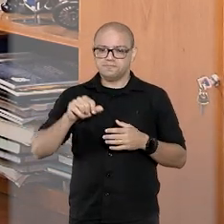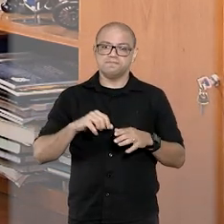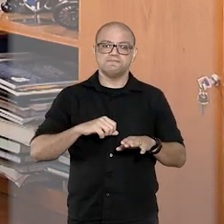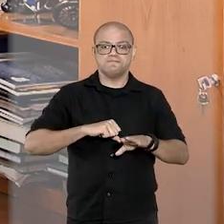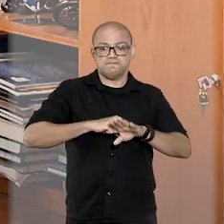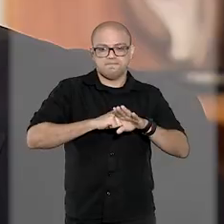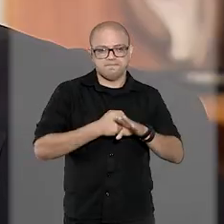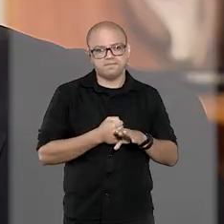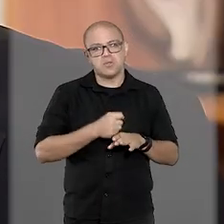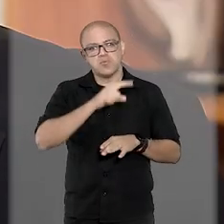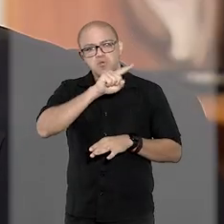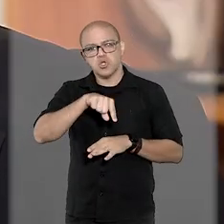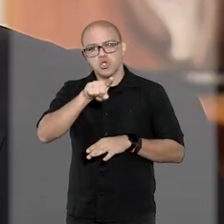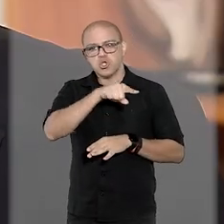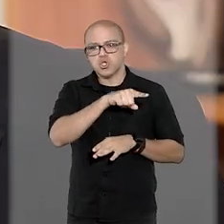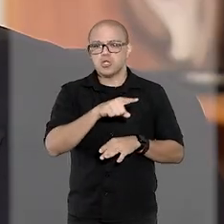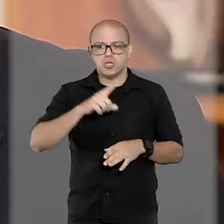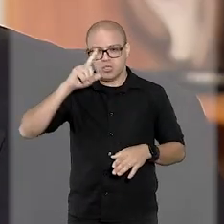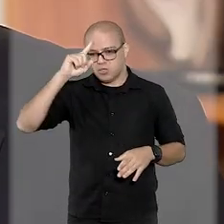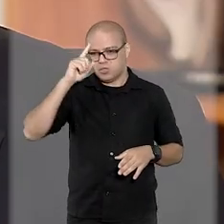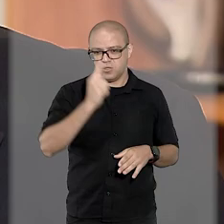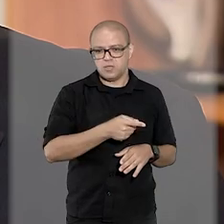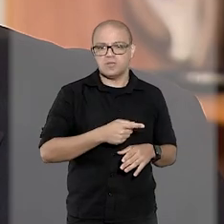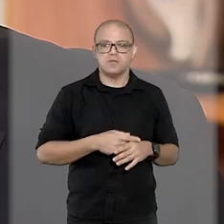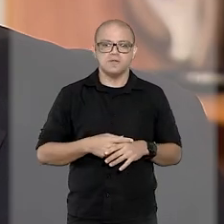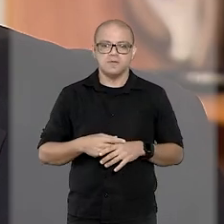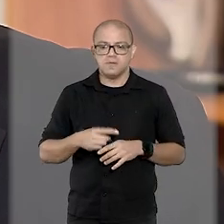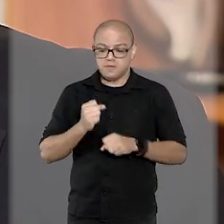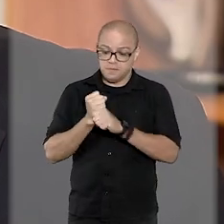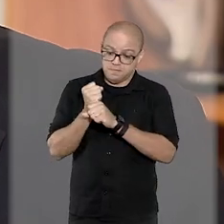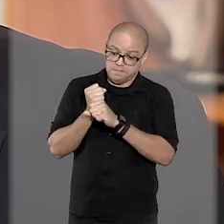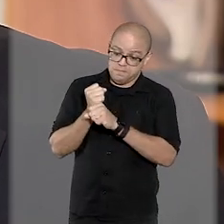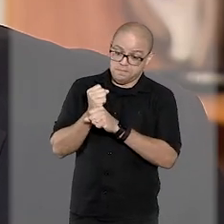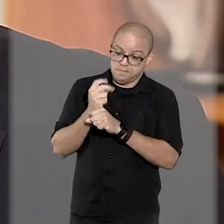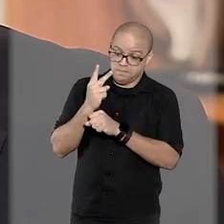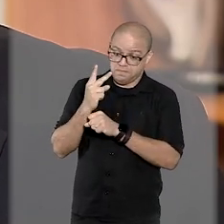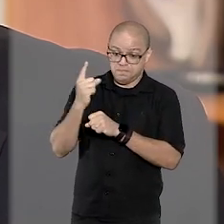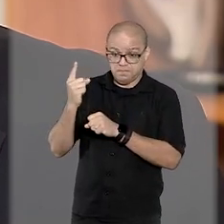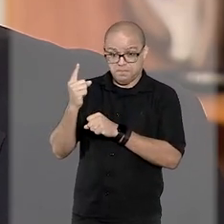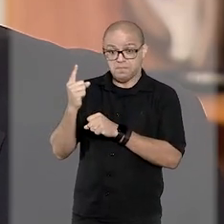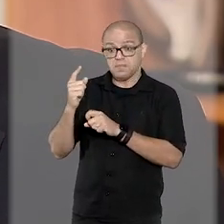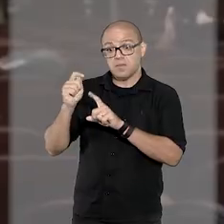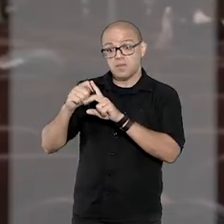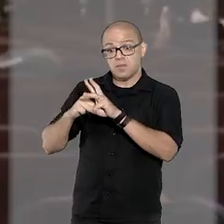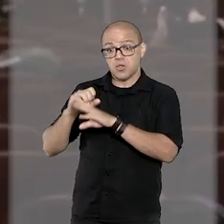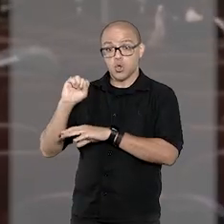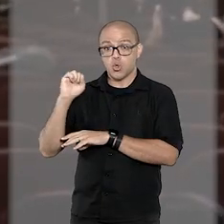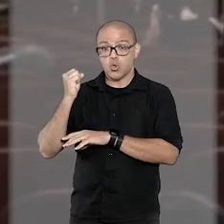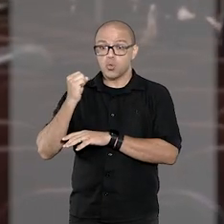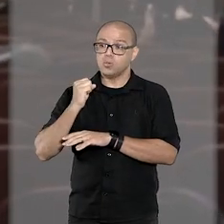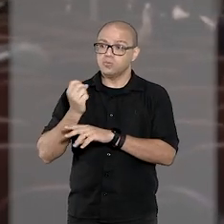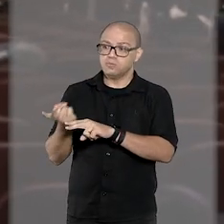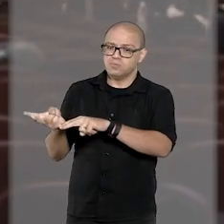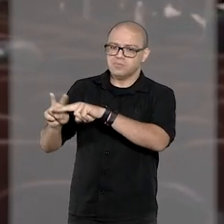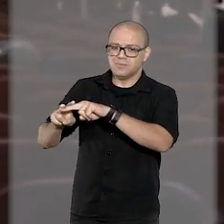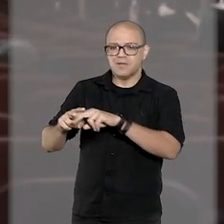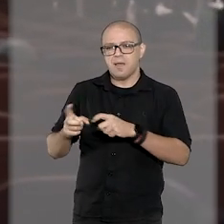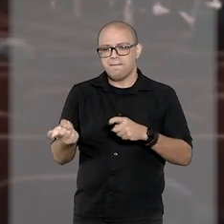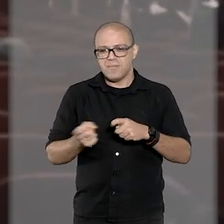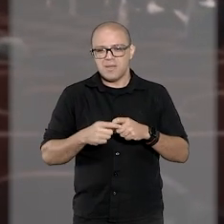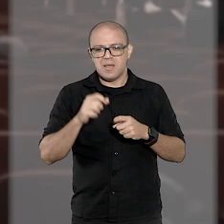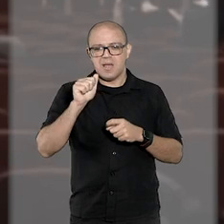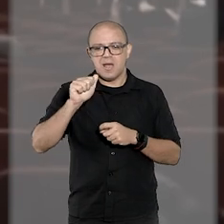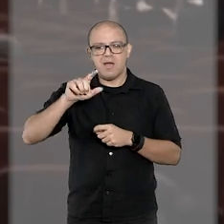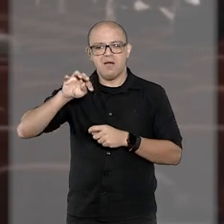para suspender a execução provisória da pena de 21 anos e 8 meses de reclusão imposta ao médico Álvaro